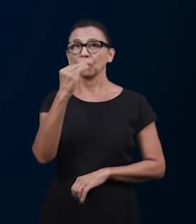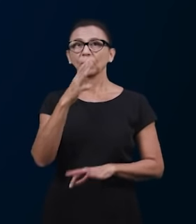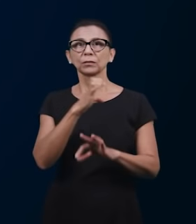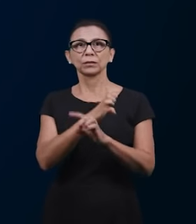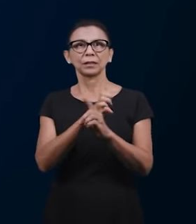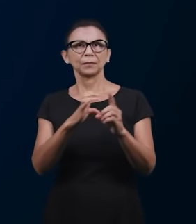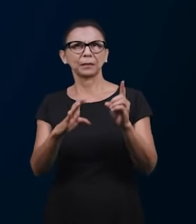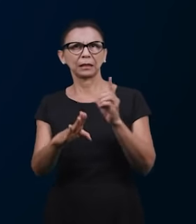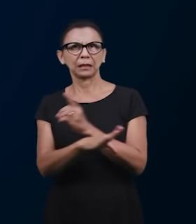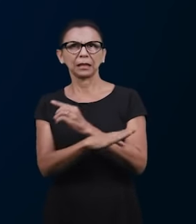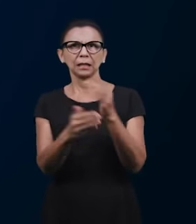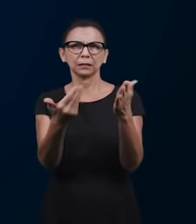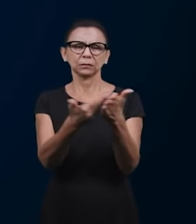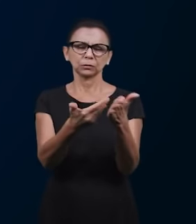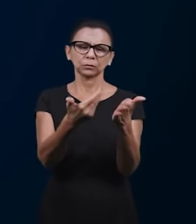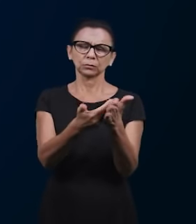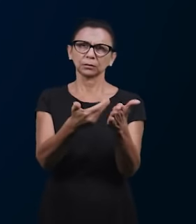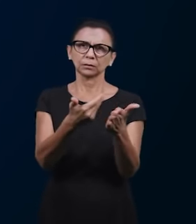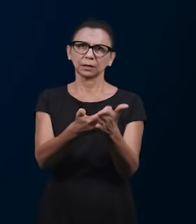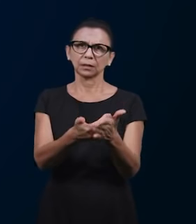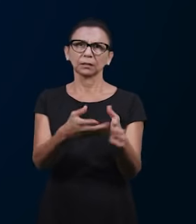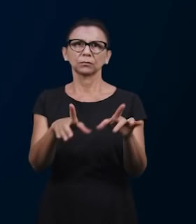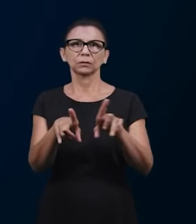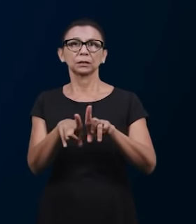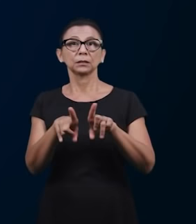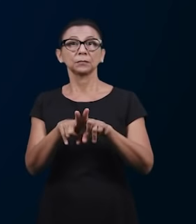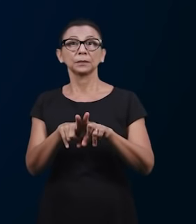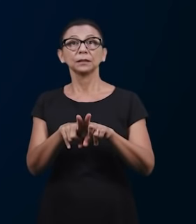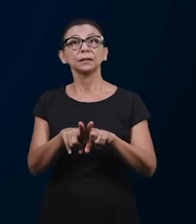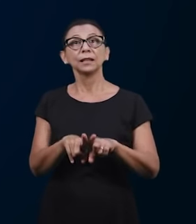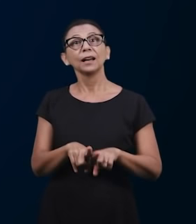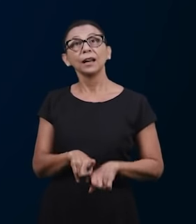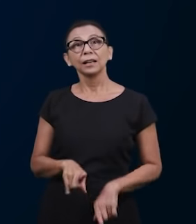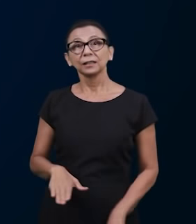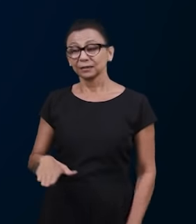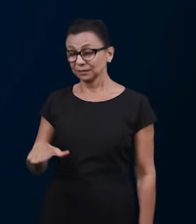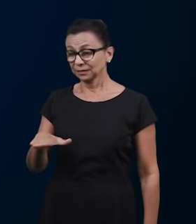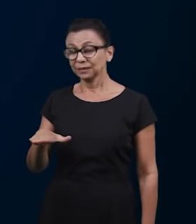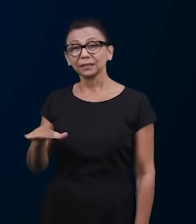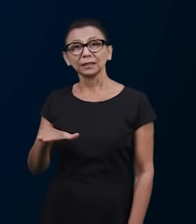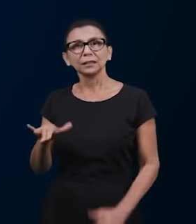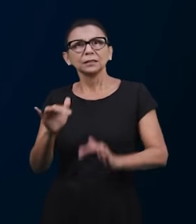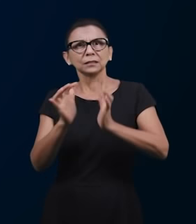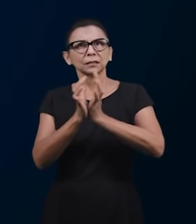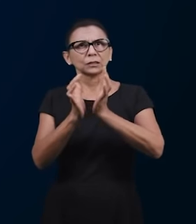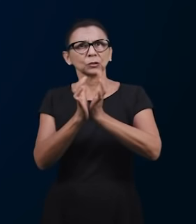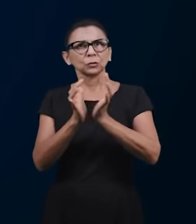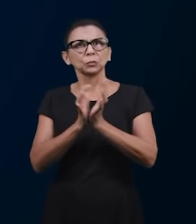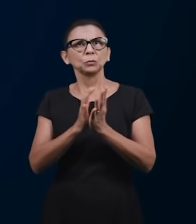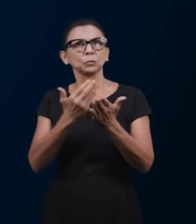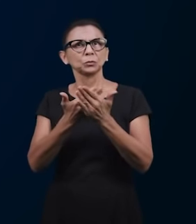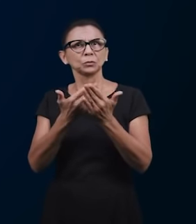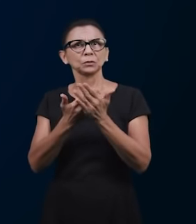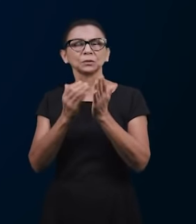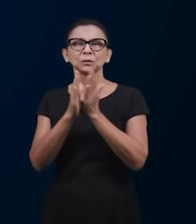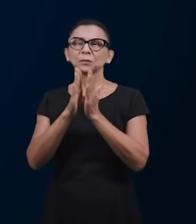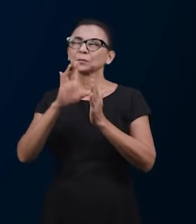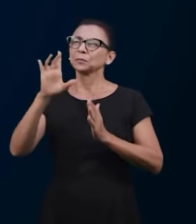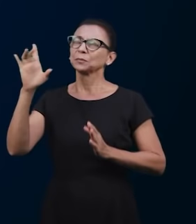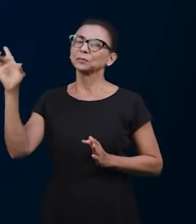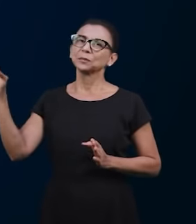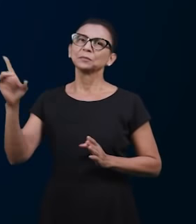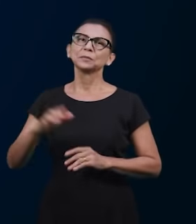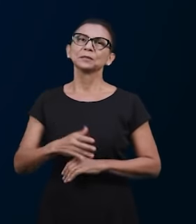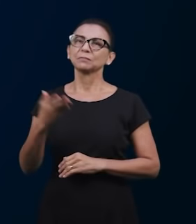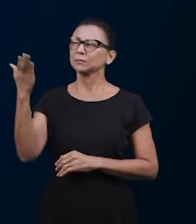fotos da Escola Bíblica Dominical sendo estudada ali. E também as crianças, o trabalho das crianças, o grupo de crianças estudando a Palavra de